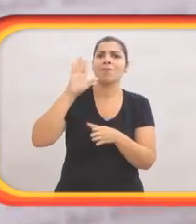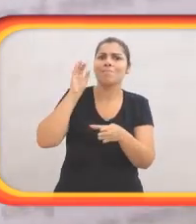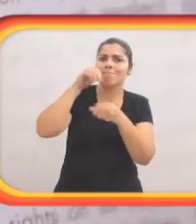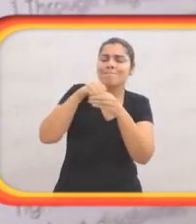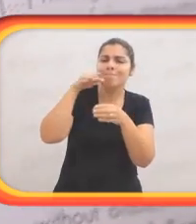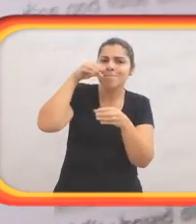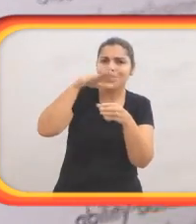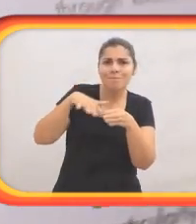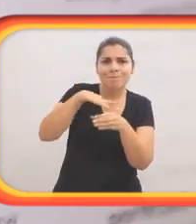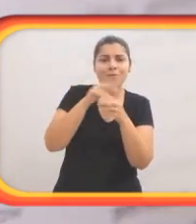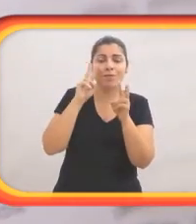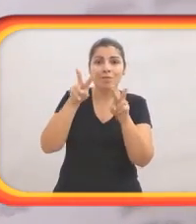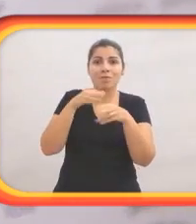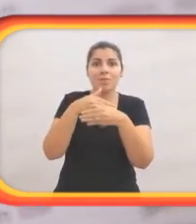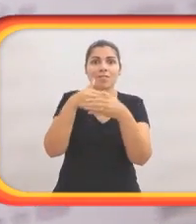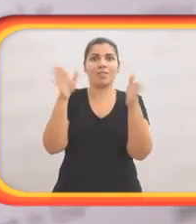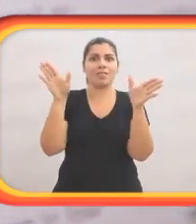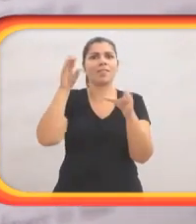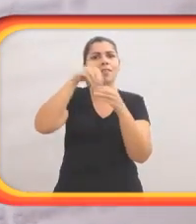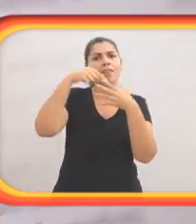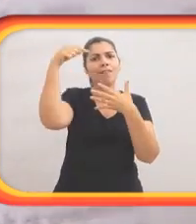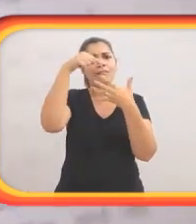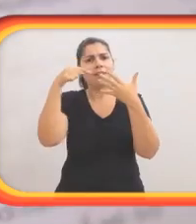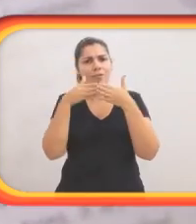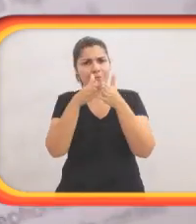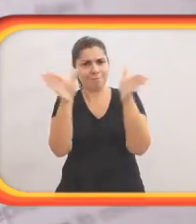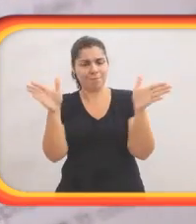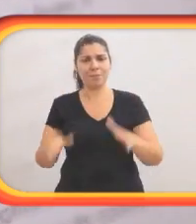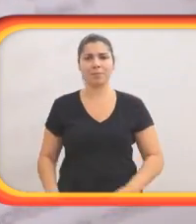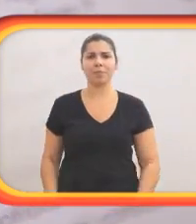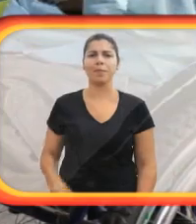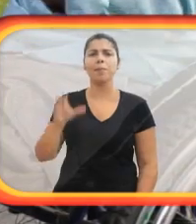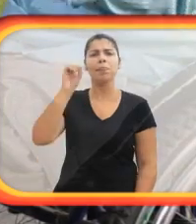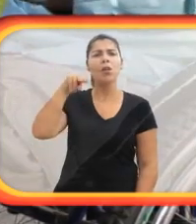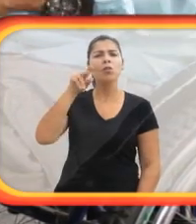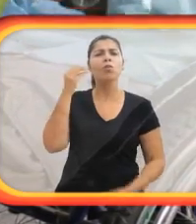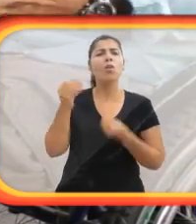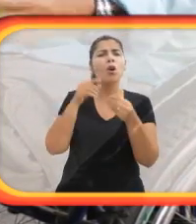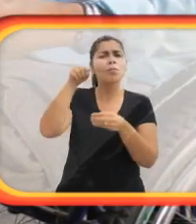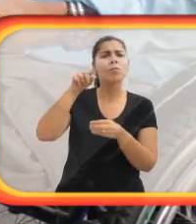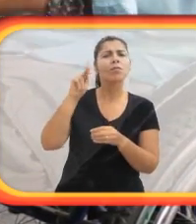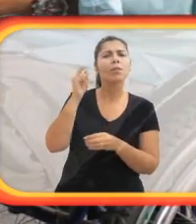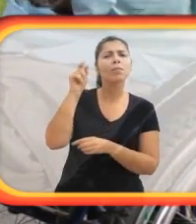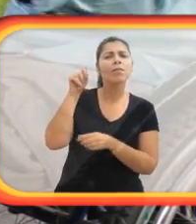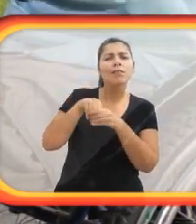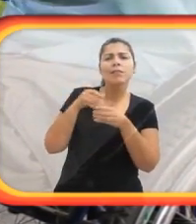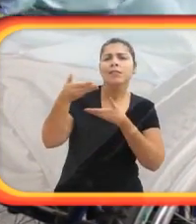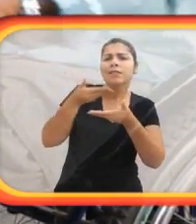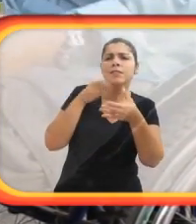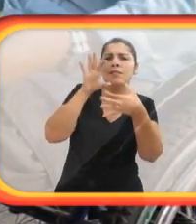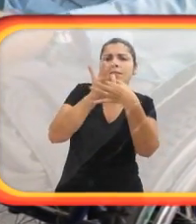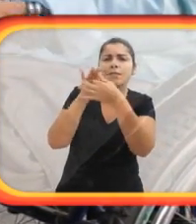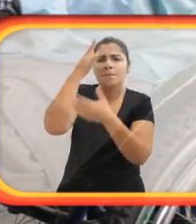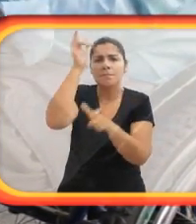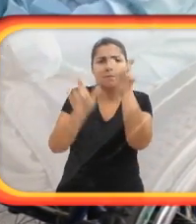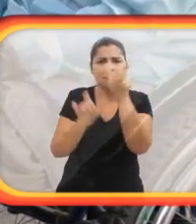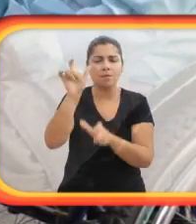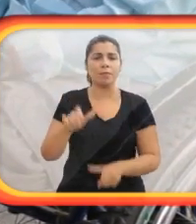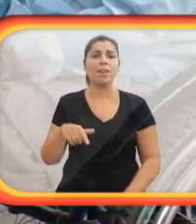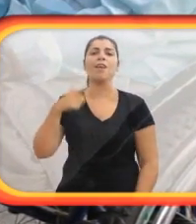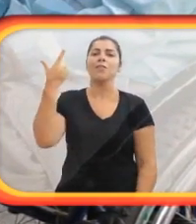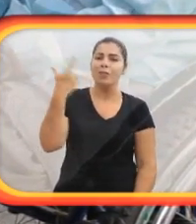integrada e muito mais rica de incluir a visão dos vários segmentos. Como é que o ONU Habitat faz a integração dessas pessoas?